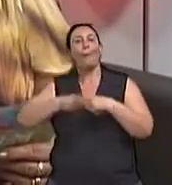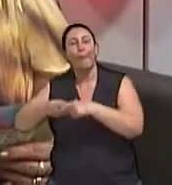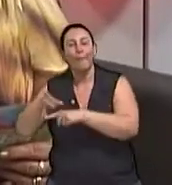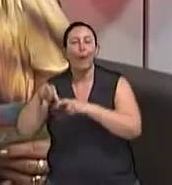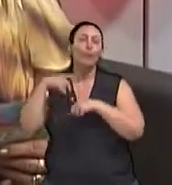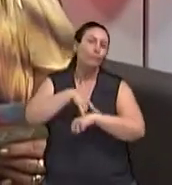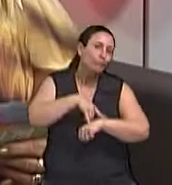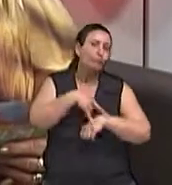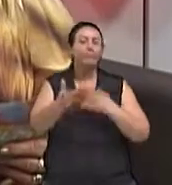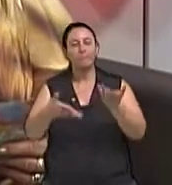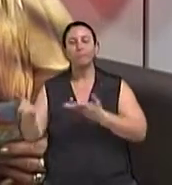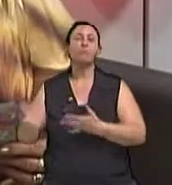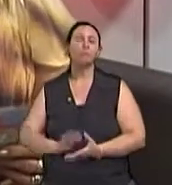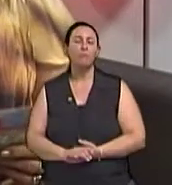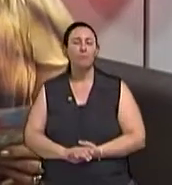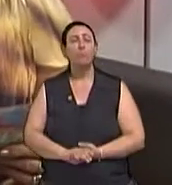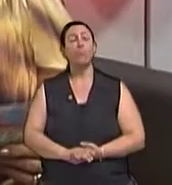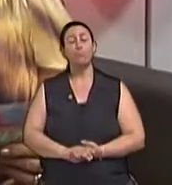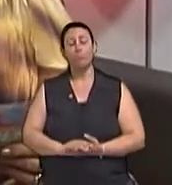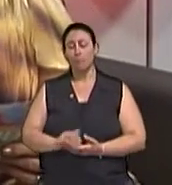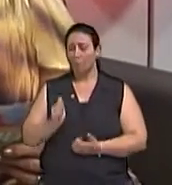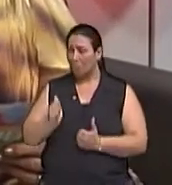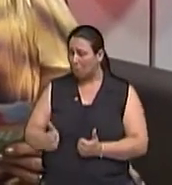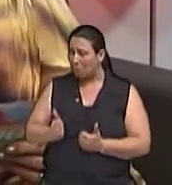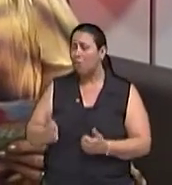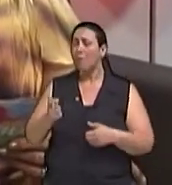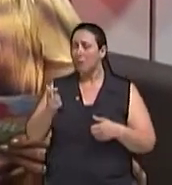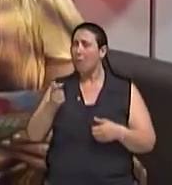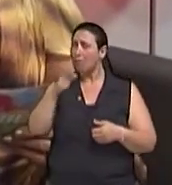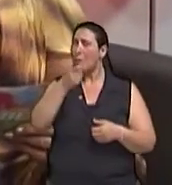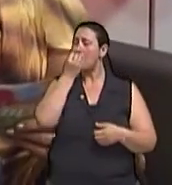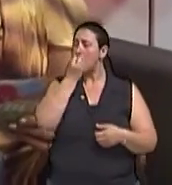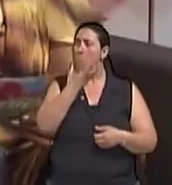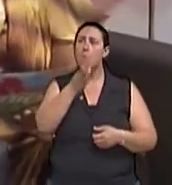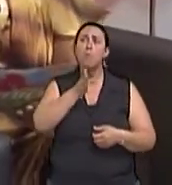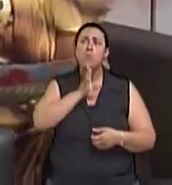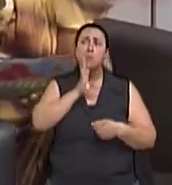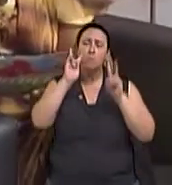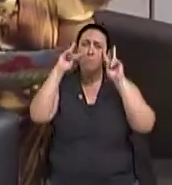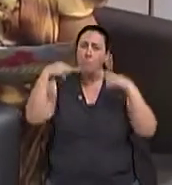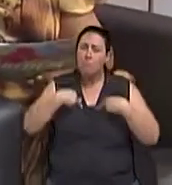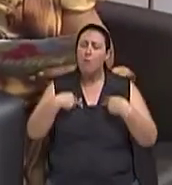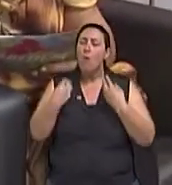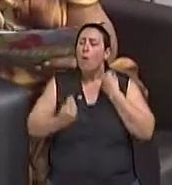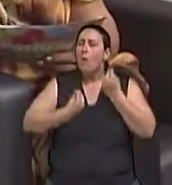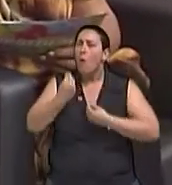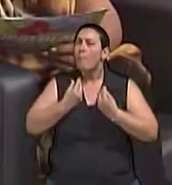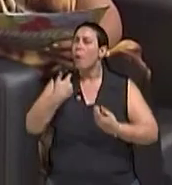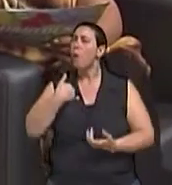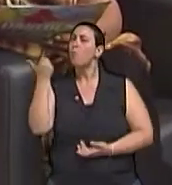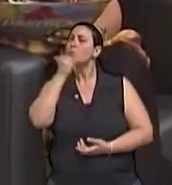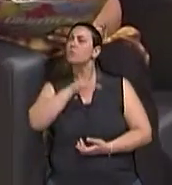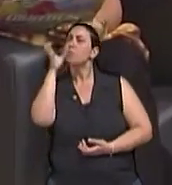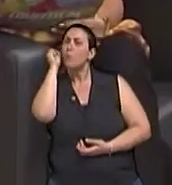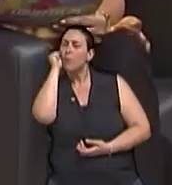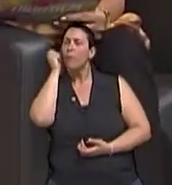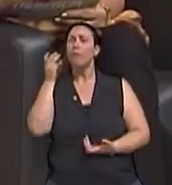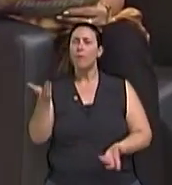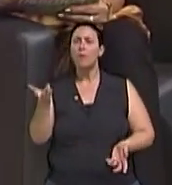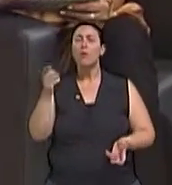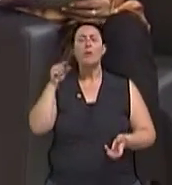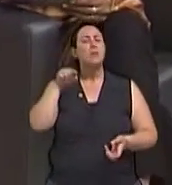conta está ligado a gente não aumentar o nosso autoconhecimento, não prestar atenção como é que eu dormi essa noite, né, doutor?